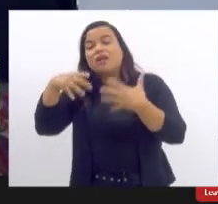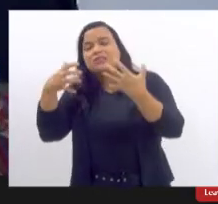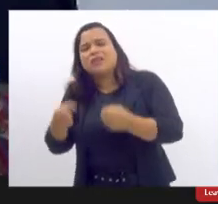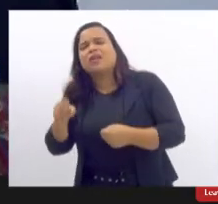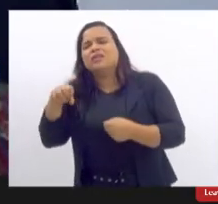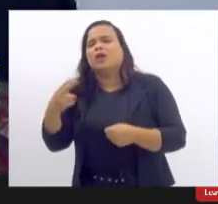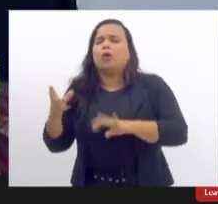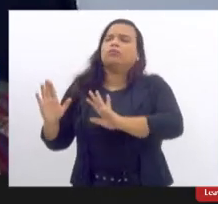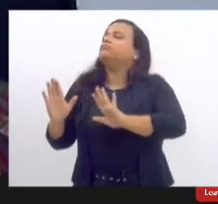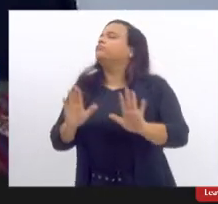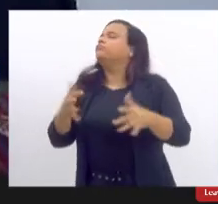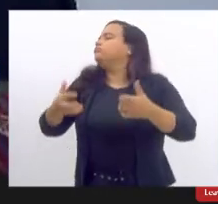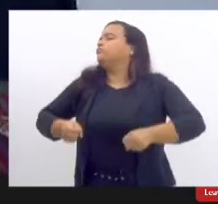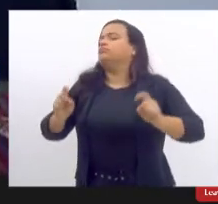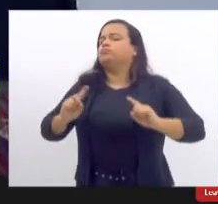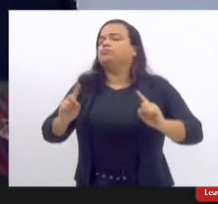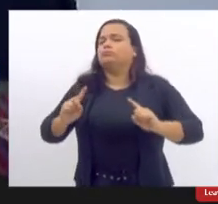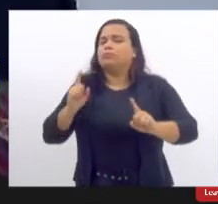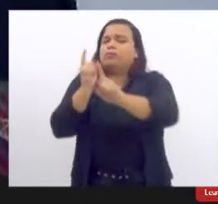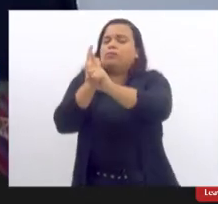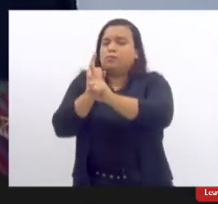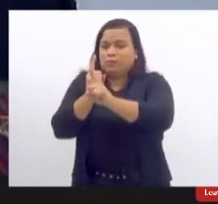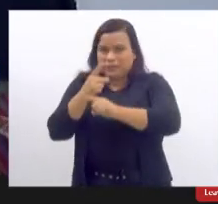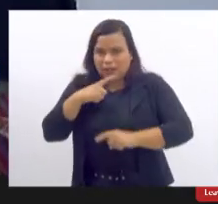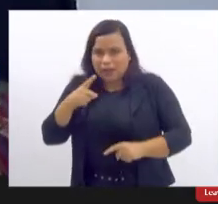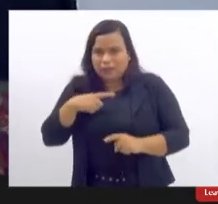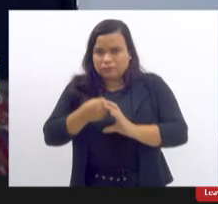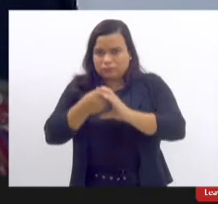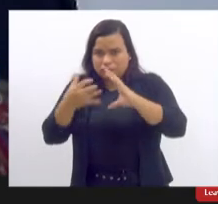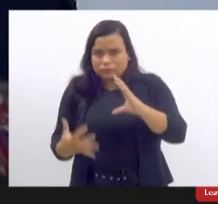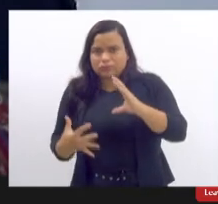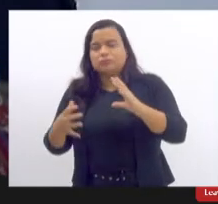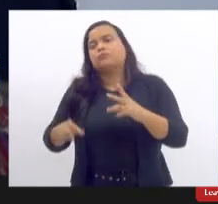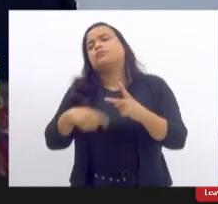caracterizar o diagnóstico ou